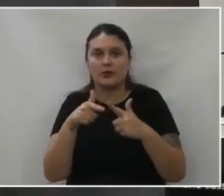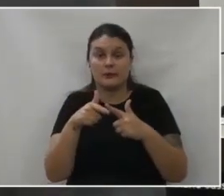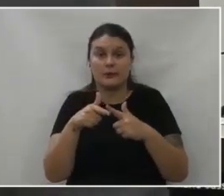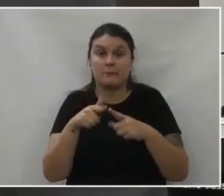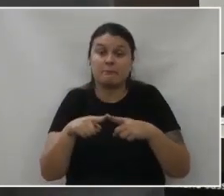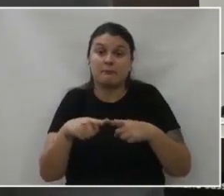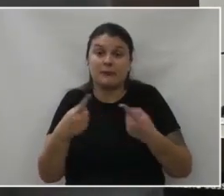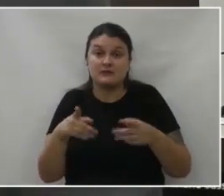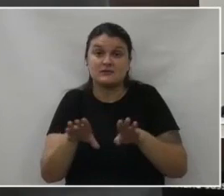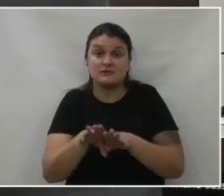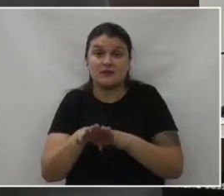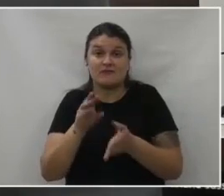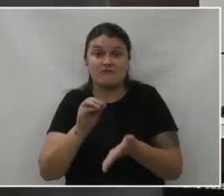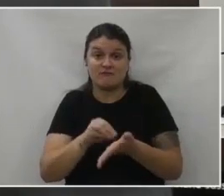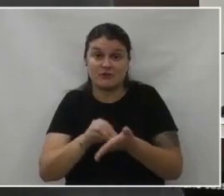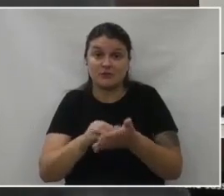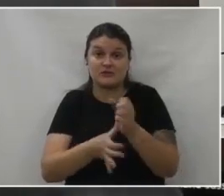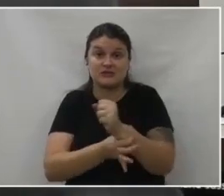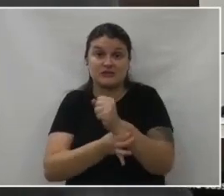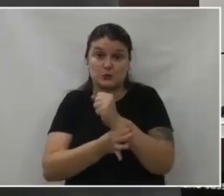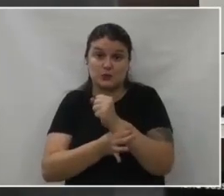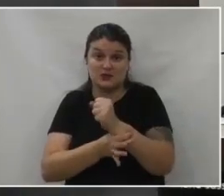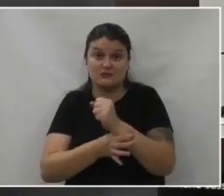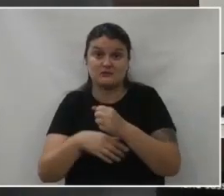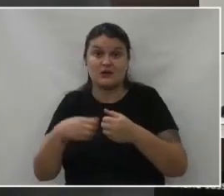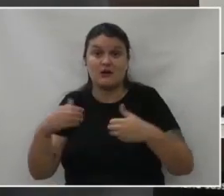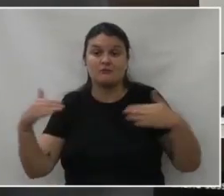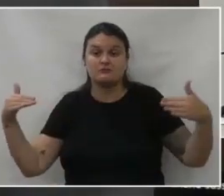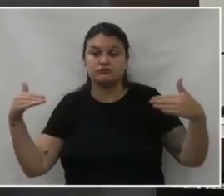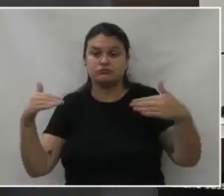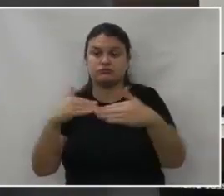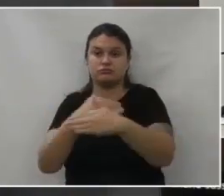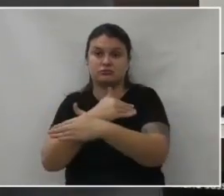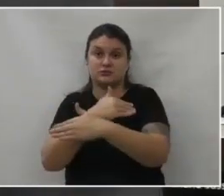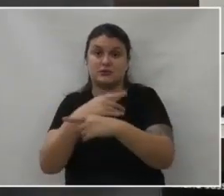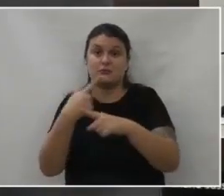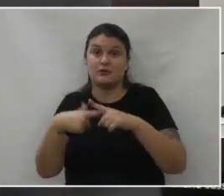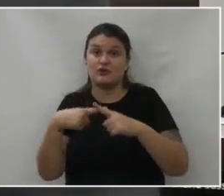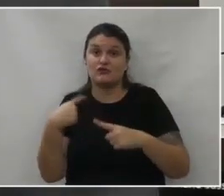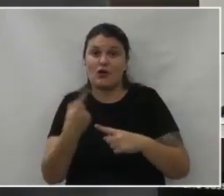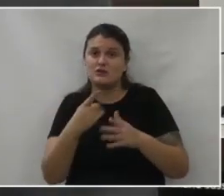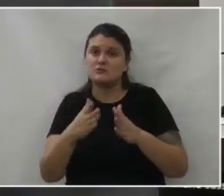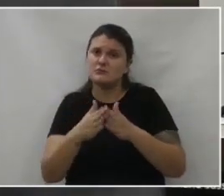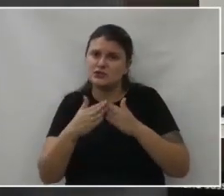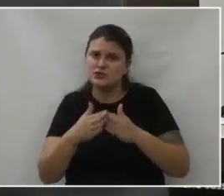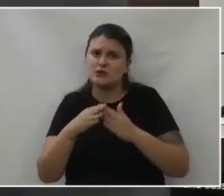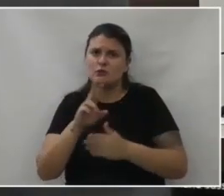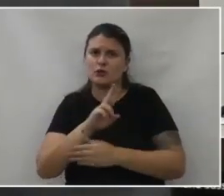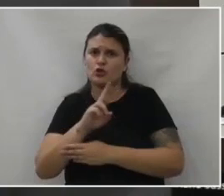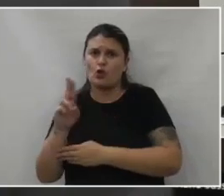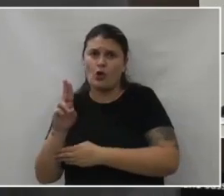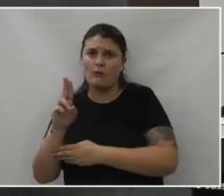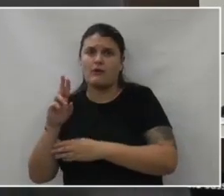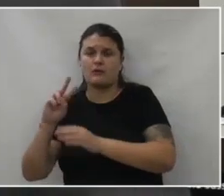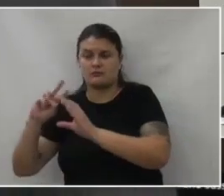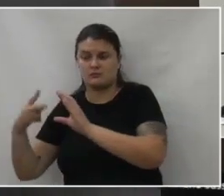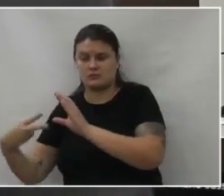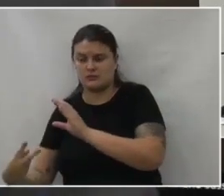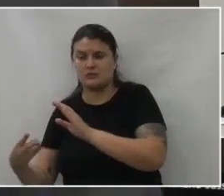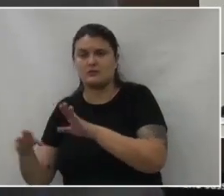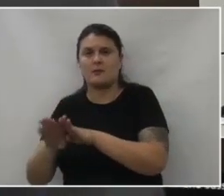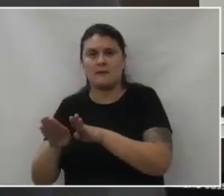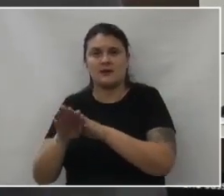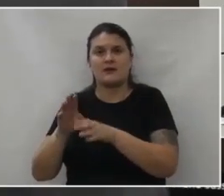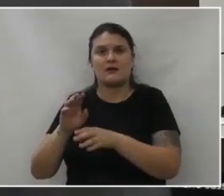também pela falta de segurança a quem circula nesse trecho. É um apelo que nós fazemos em nome da Câmara de Vereadores e pela